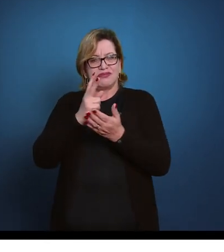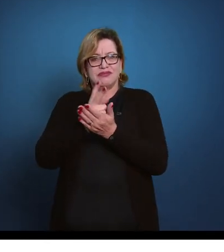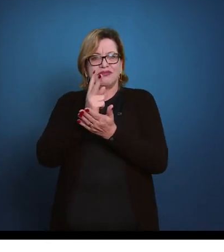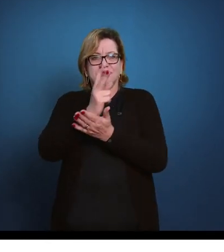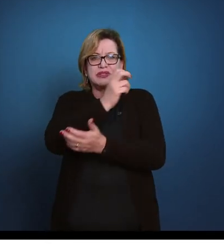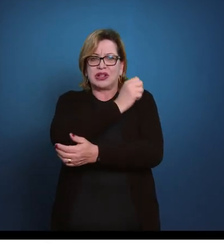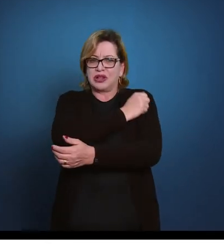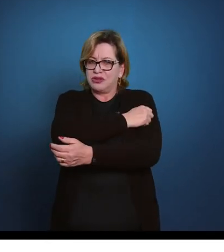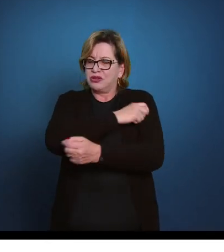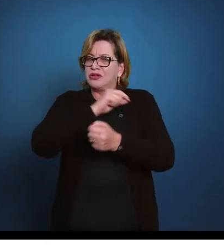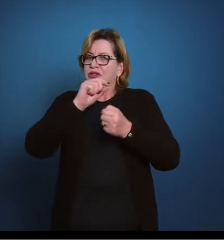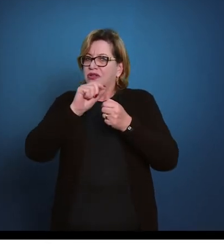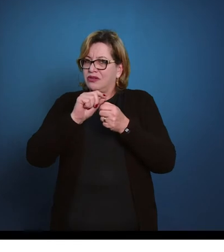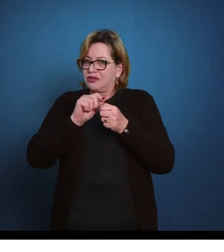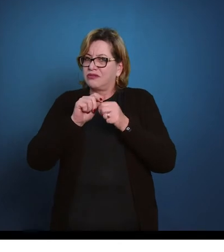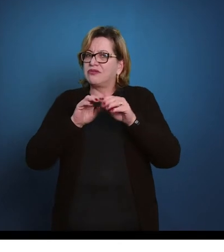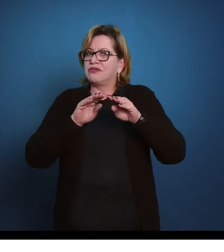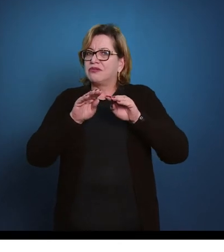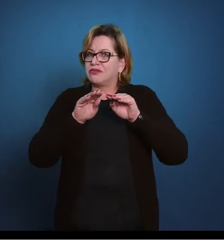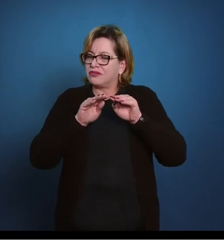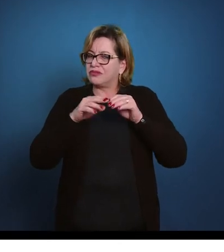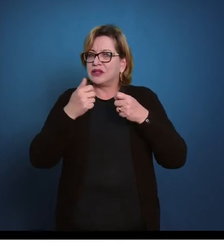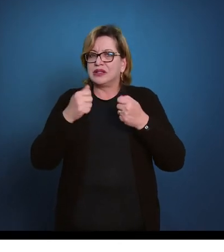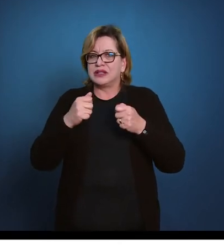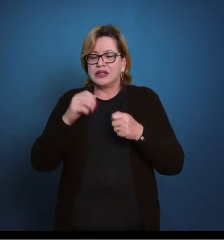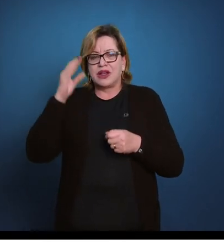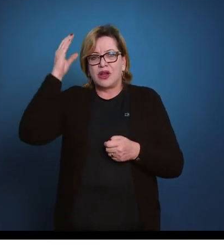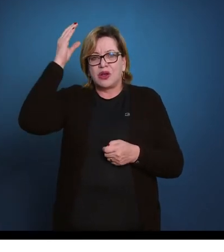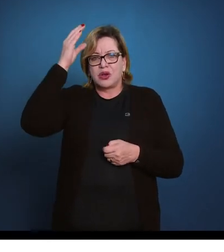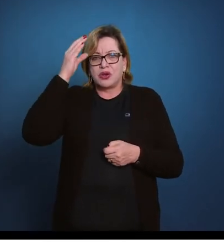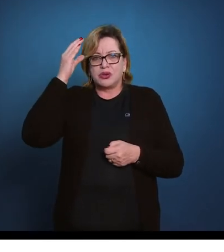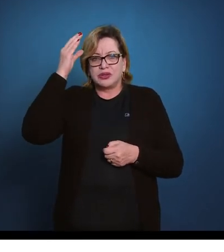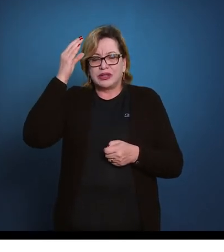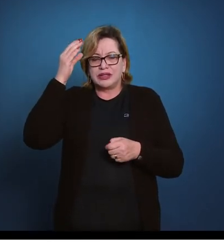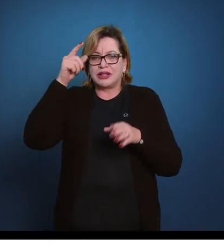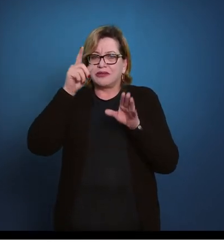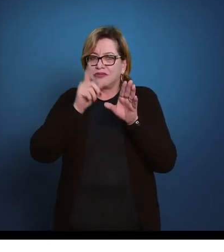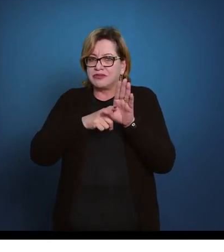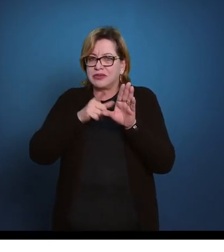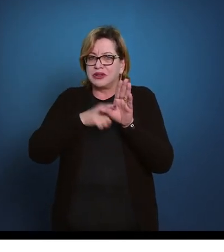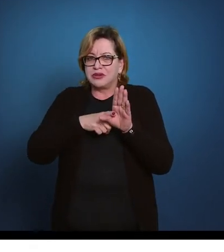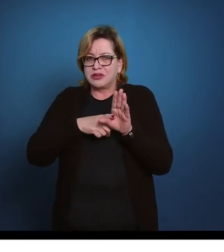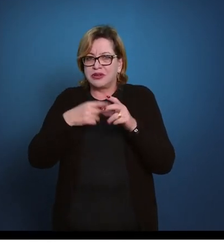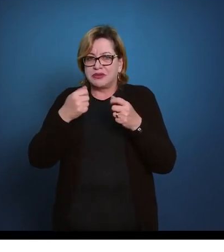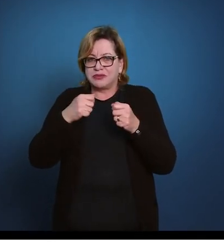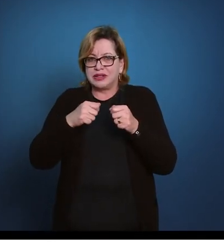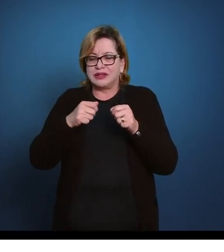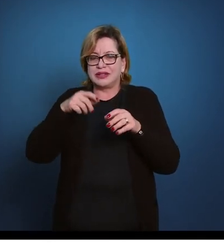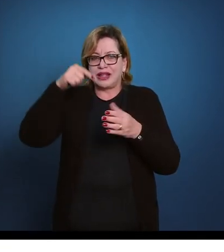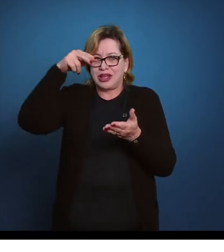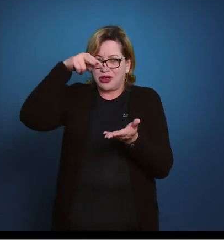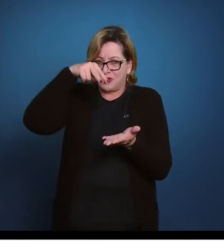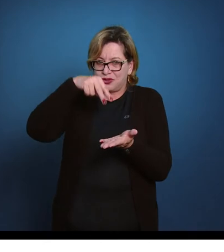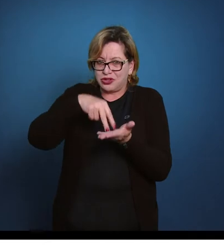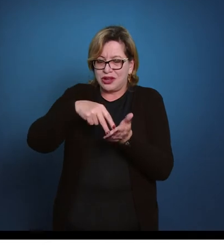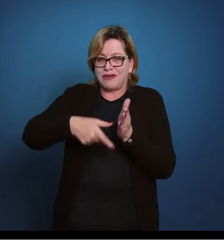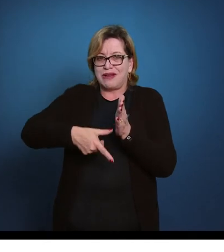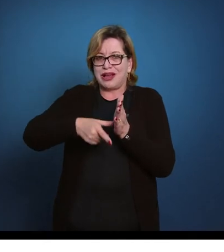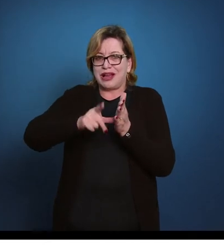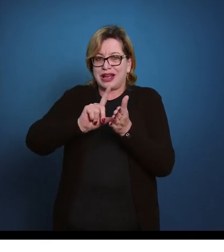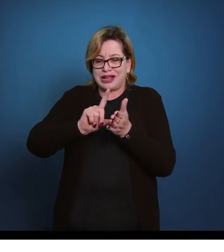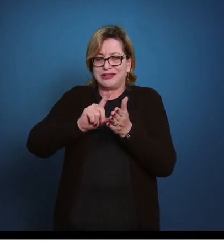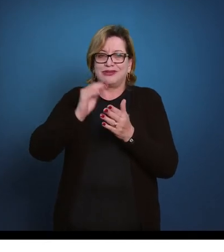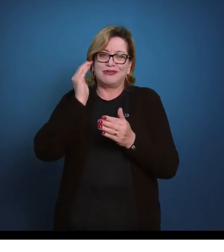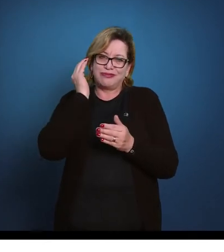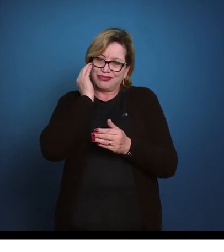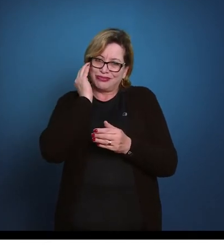que está executando o movimento precisa ter consciência de que o pé dele precisa chegar no chão antes do